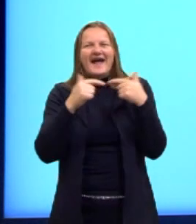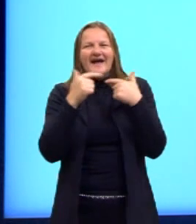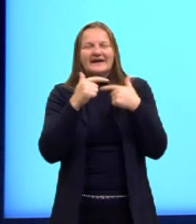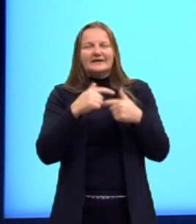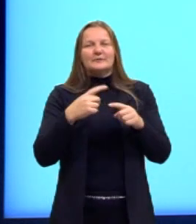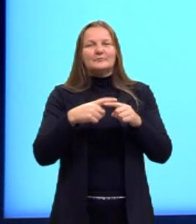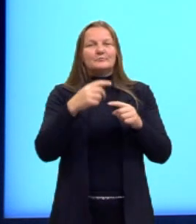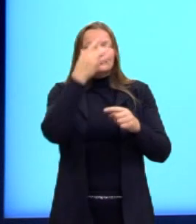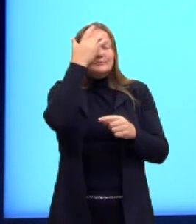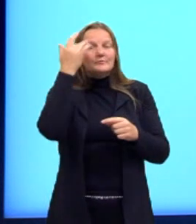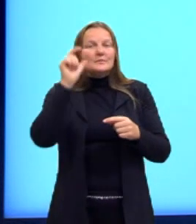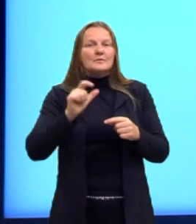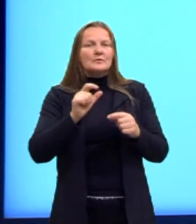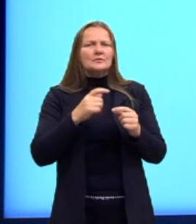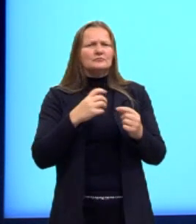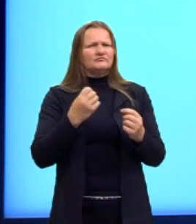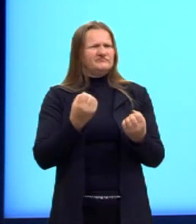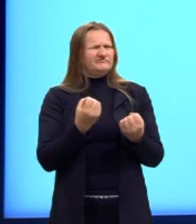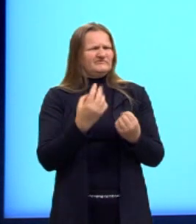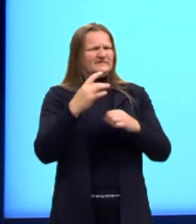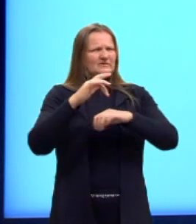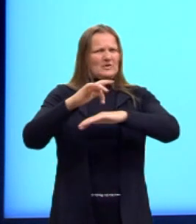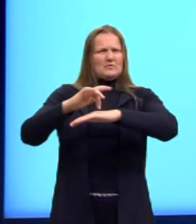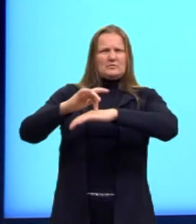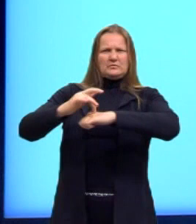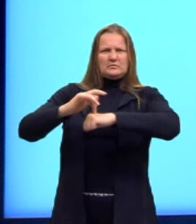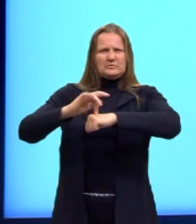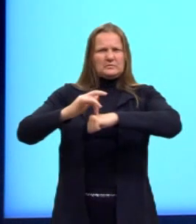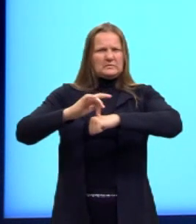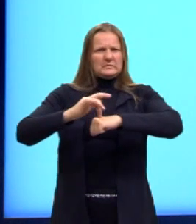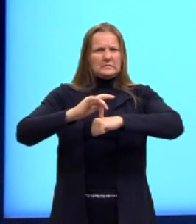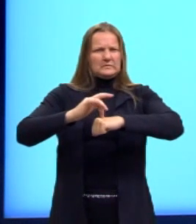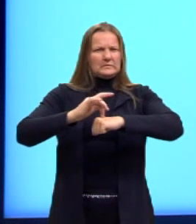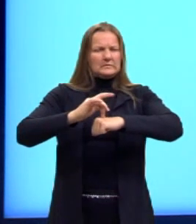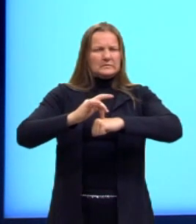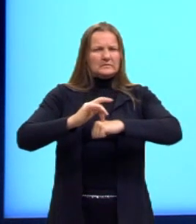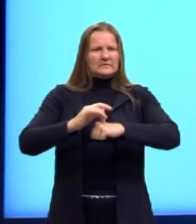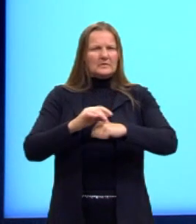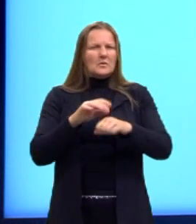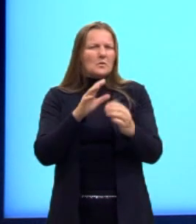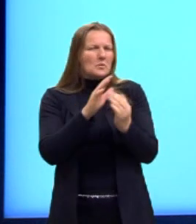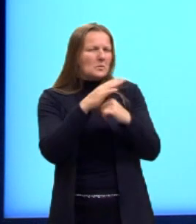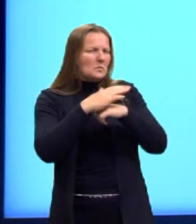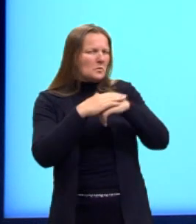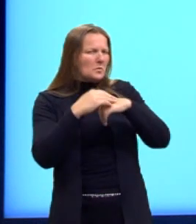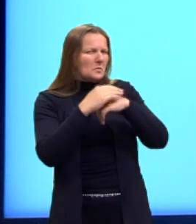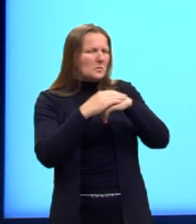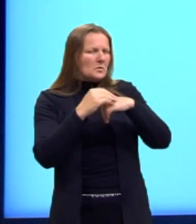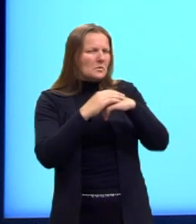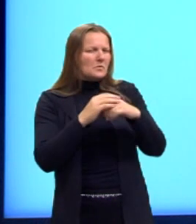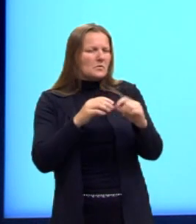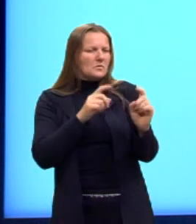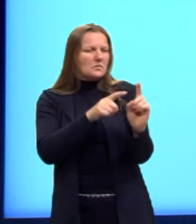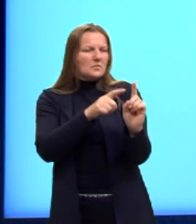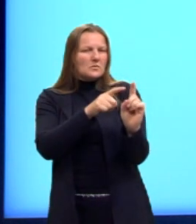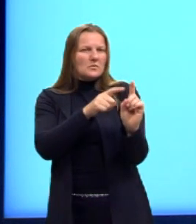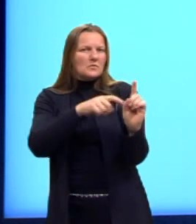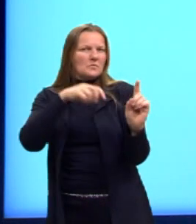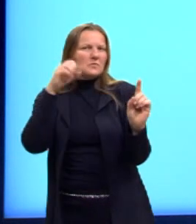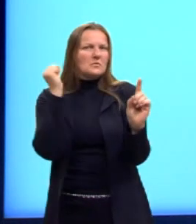que vinha de um lugar de cinismo ou simpatia do público por uma vítima que